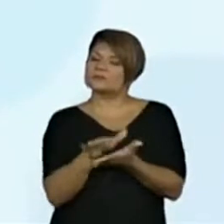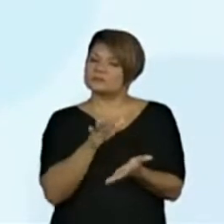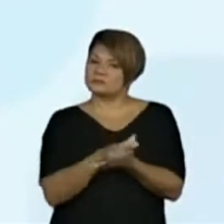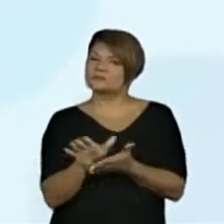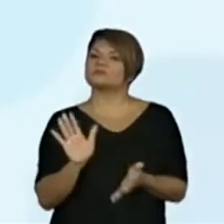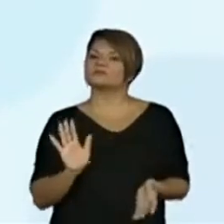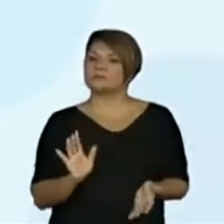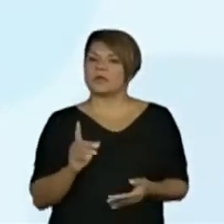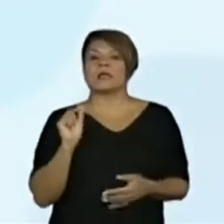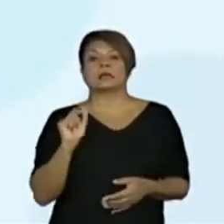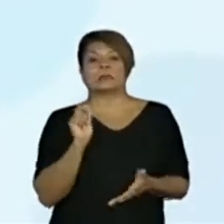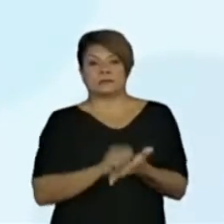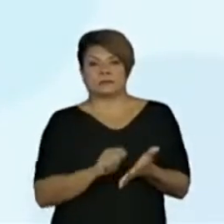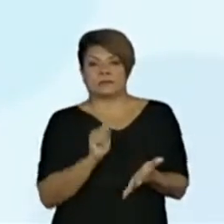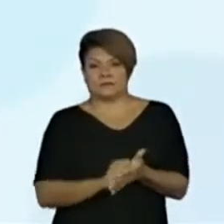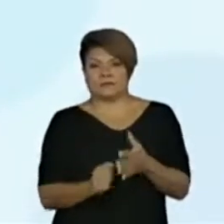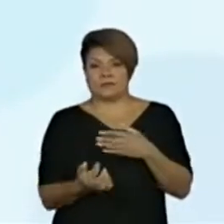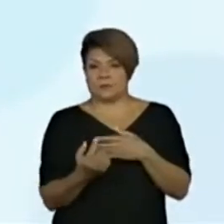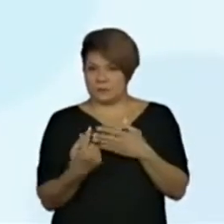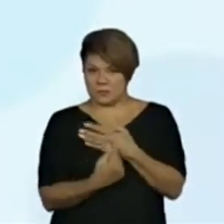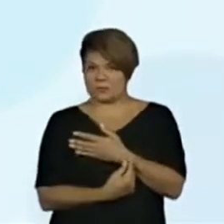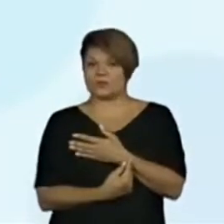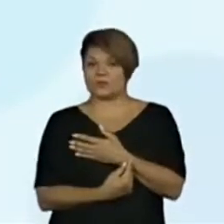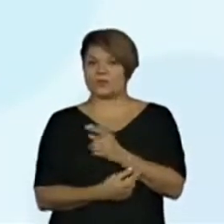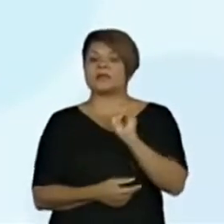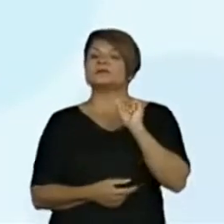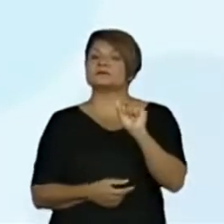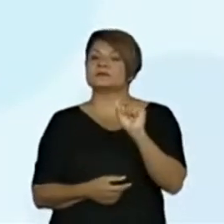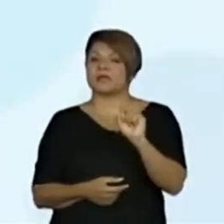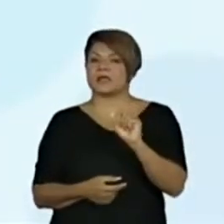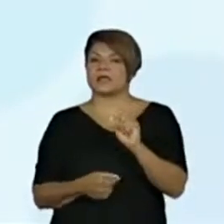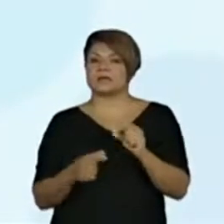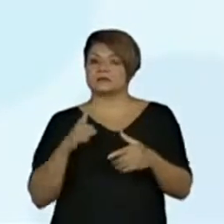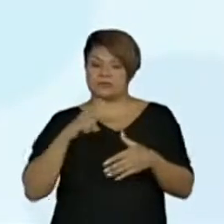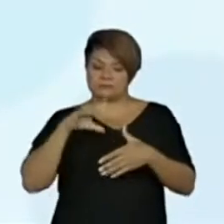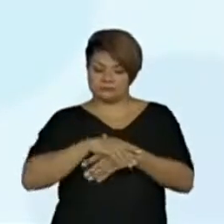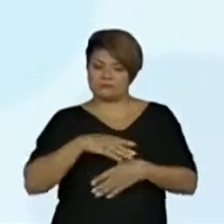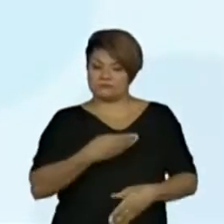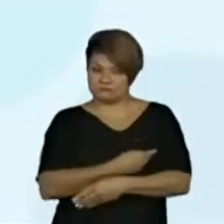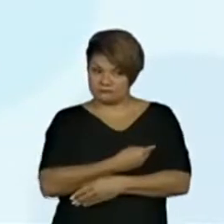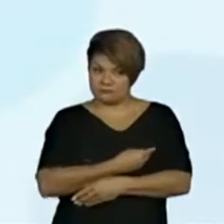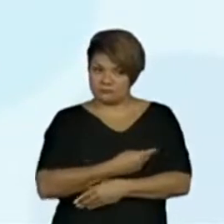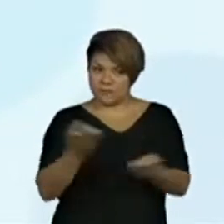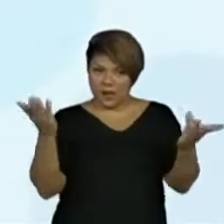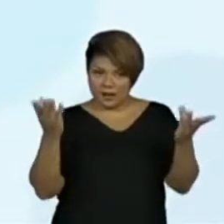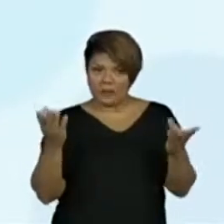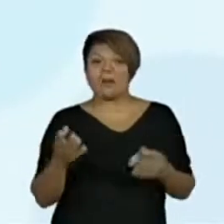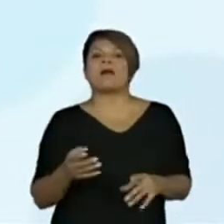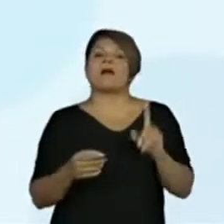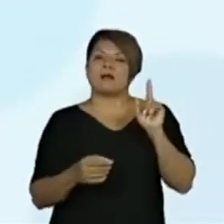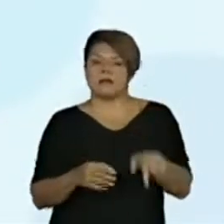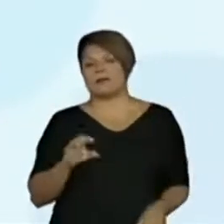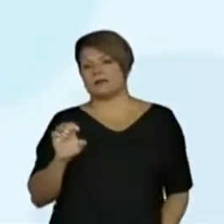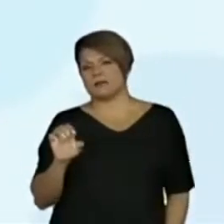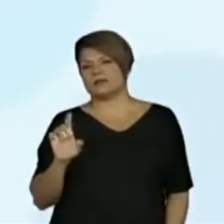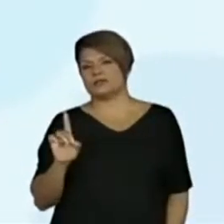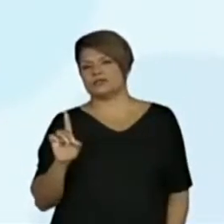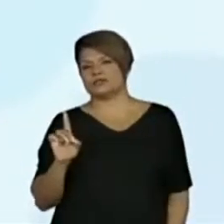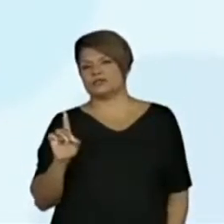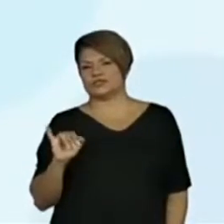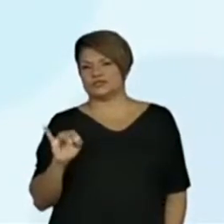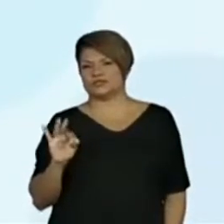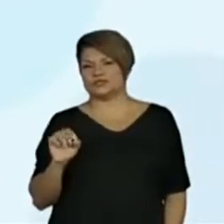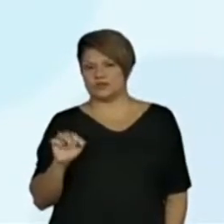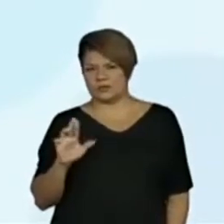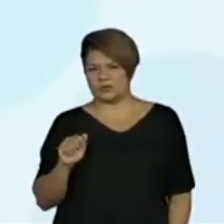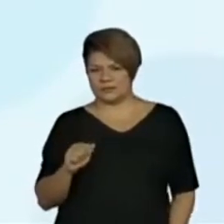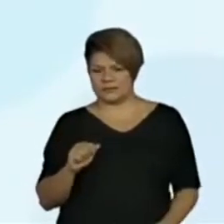escreveu é o autor. Mas quem acaba dando chance para esse autor produzir e ele fazer parte disso é uma editora. Não se